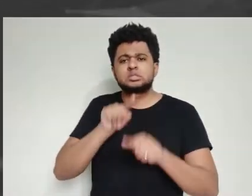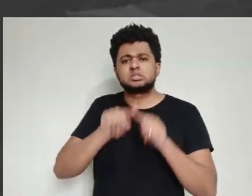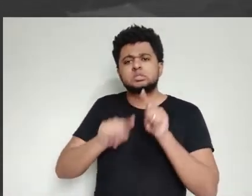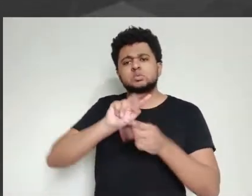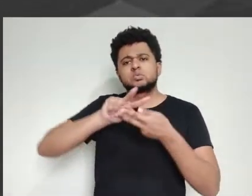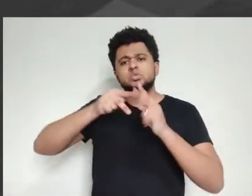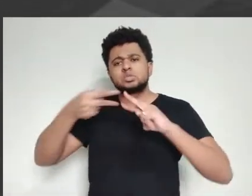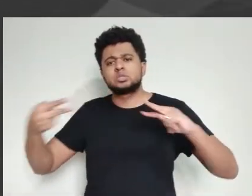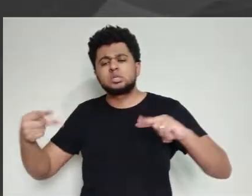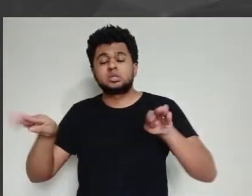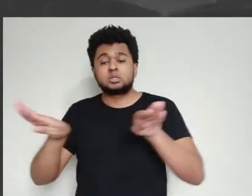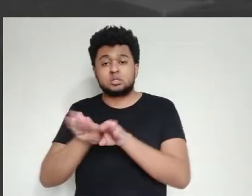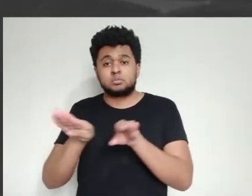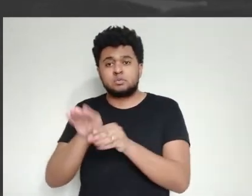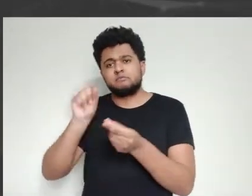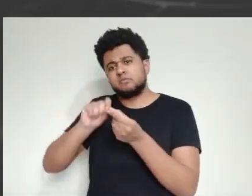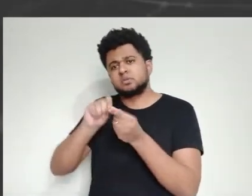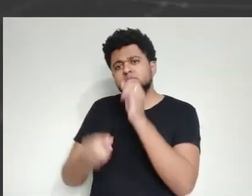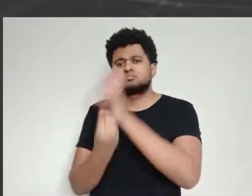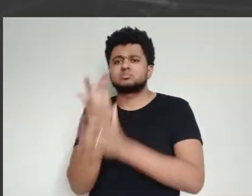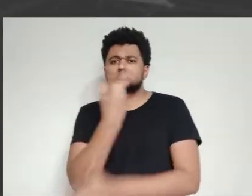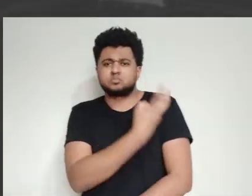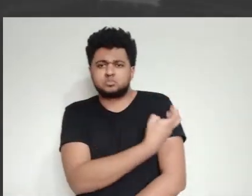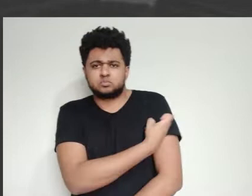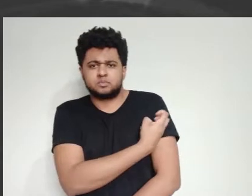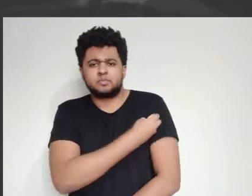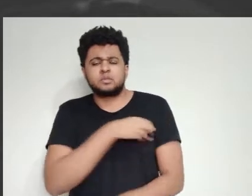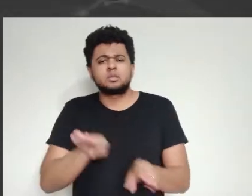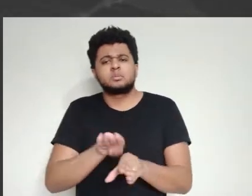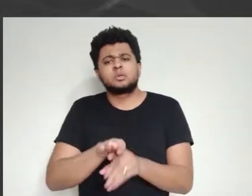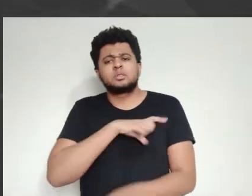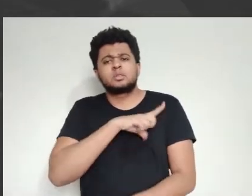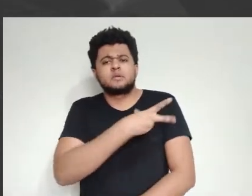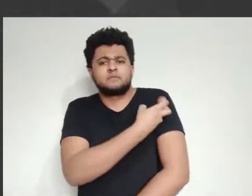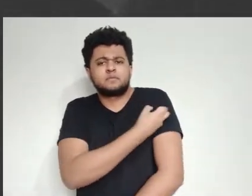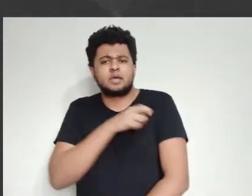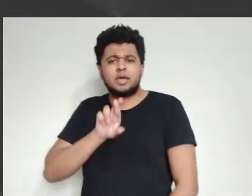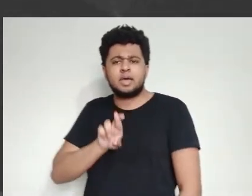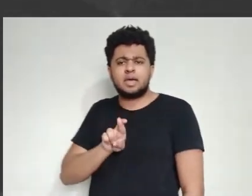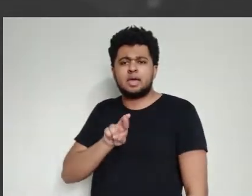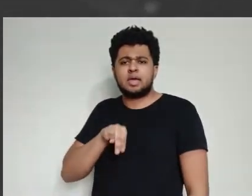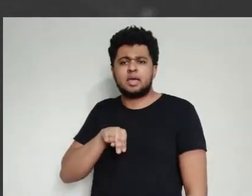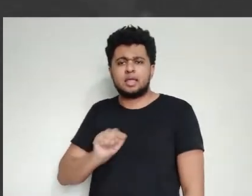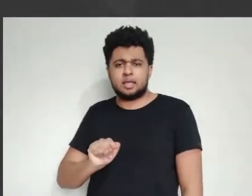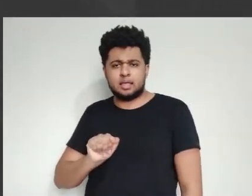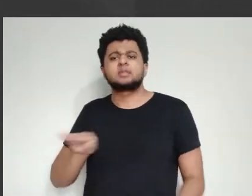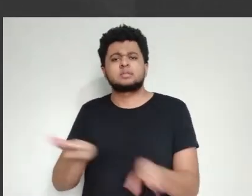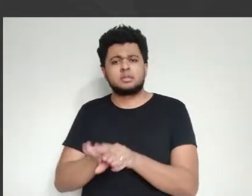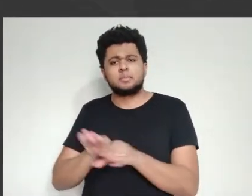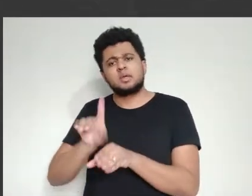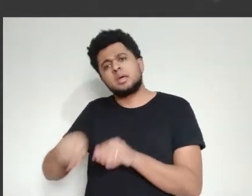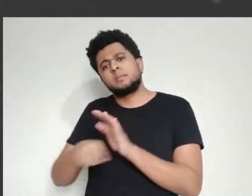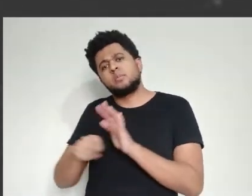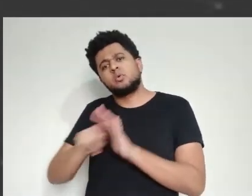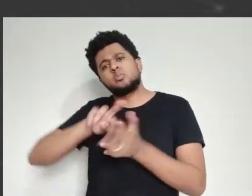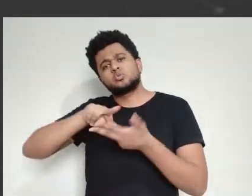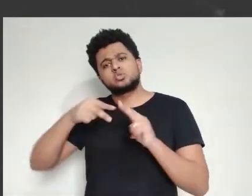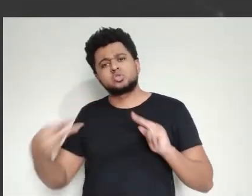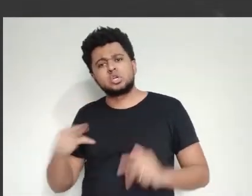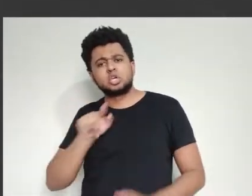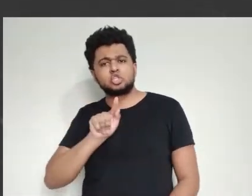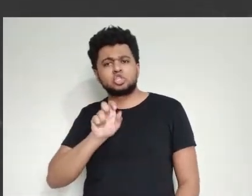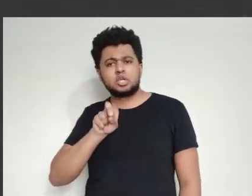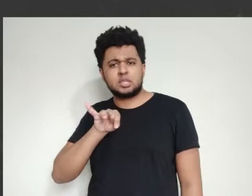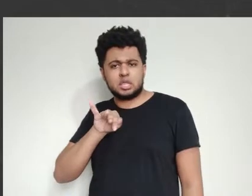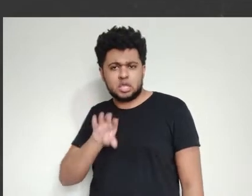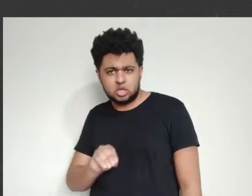é uma vacina mais segura. Você tem vacinas, hoje em dia, de DNA. Ou seja, você usa o